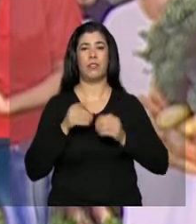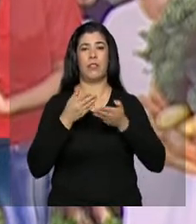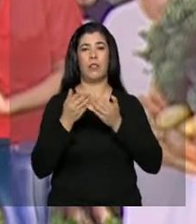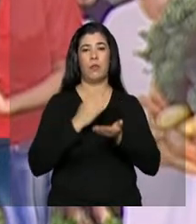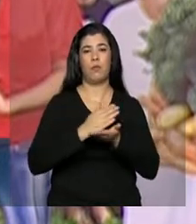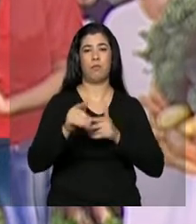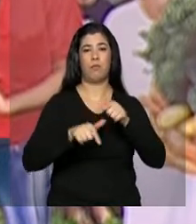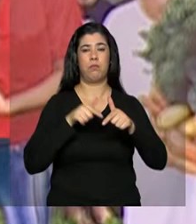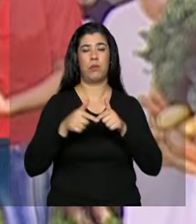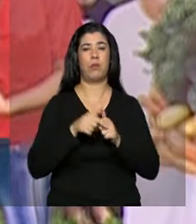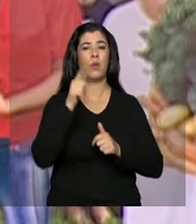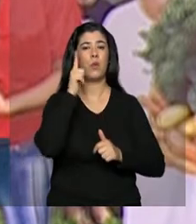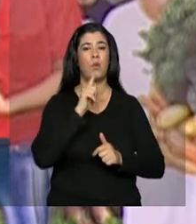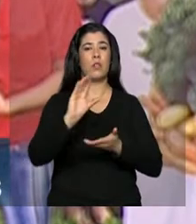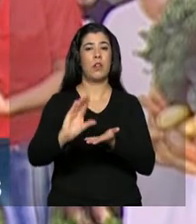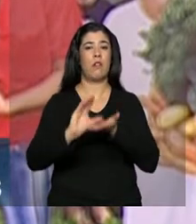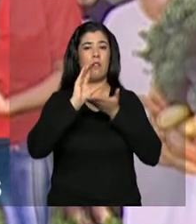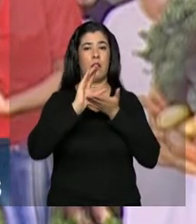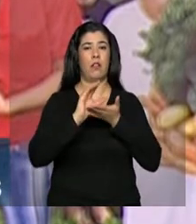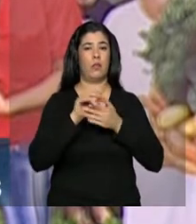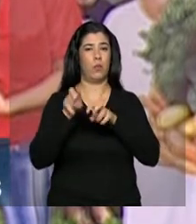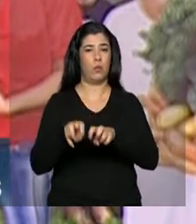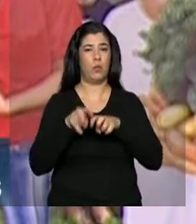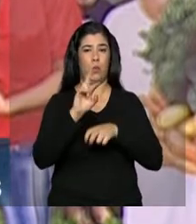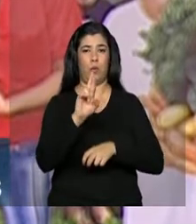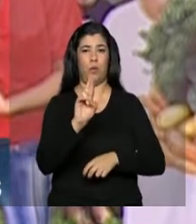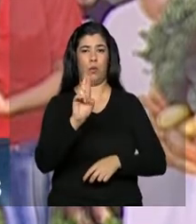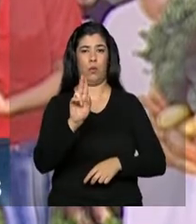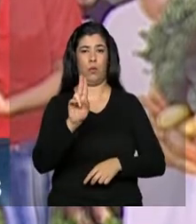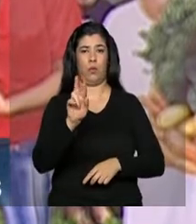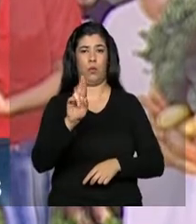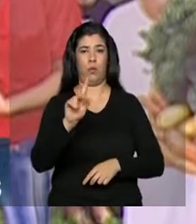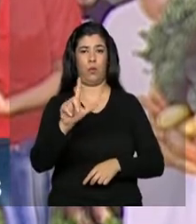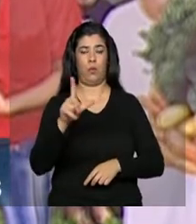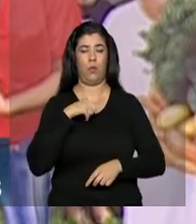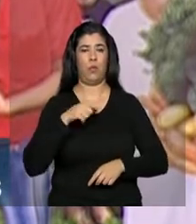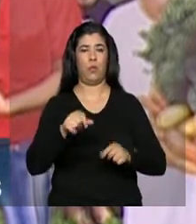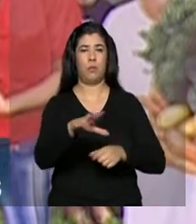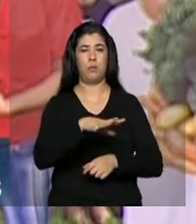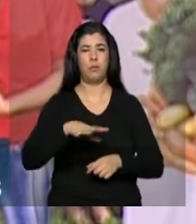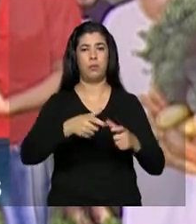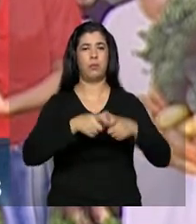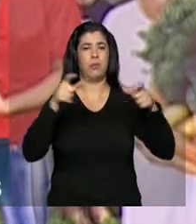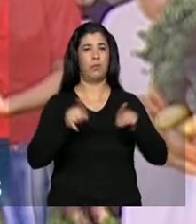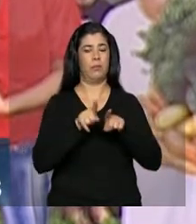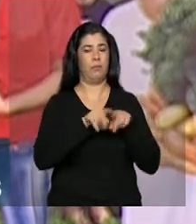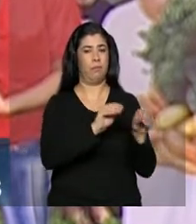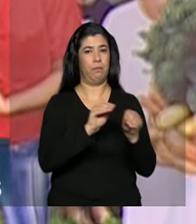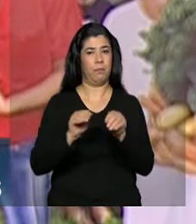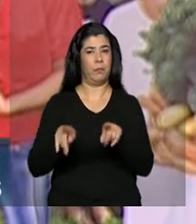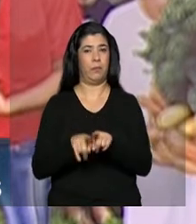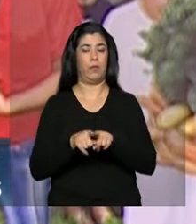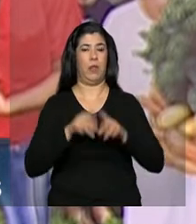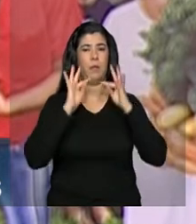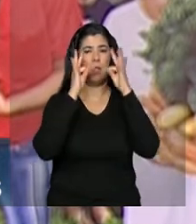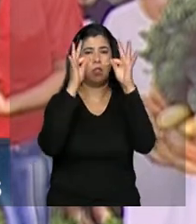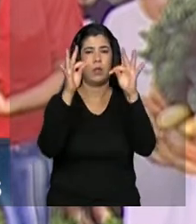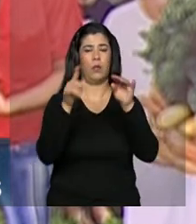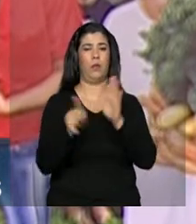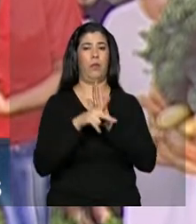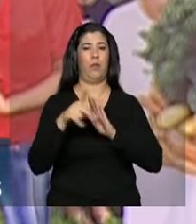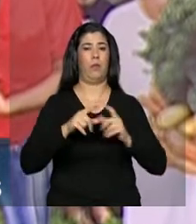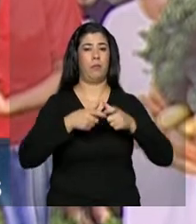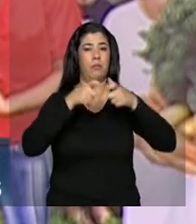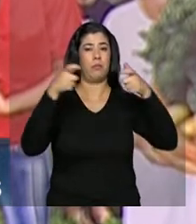rural. O crédito pode ajudar, por exemplo, na ampliação da área plantada e também na utilização de tecnologias para